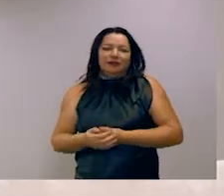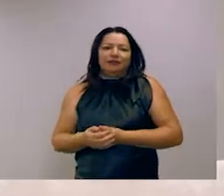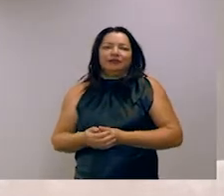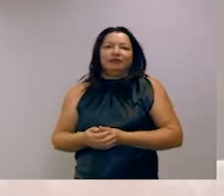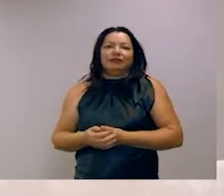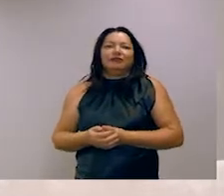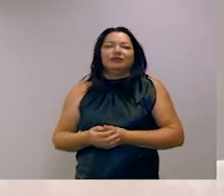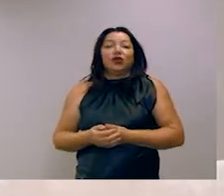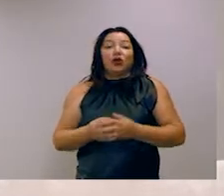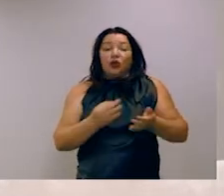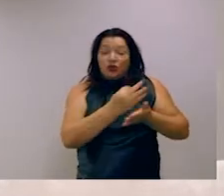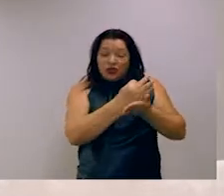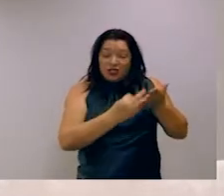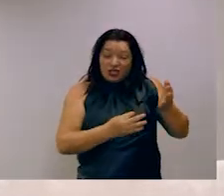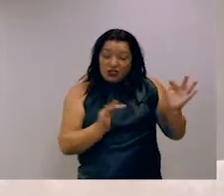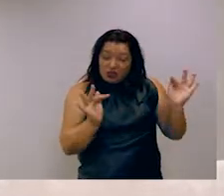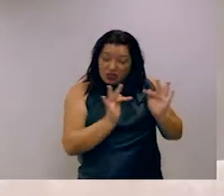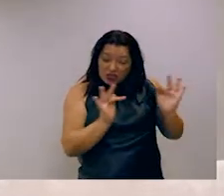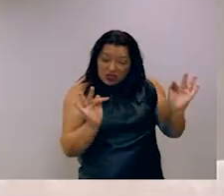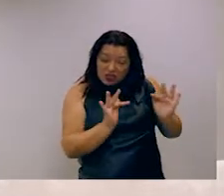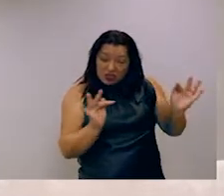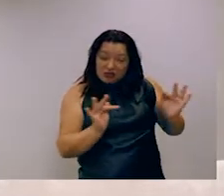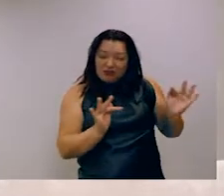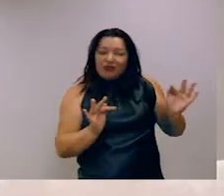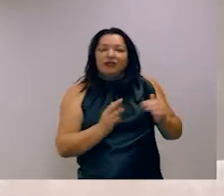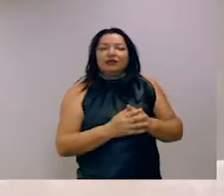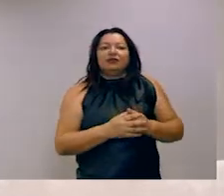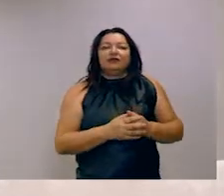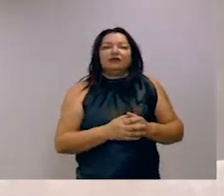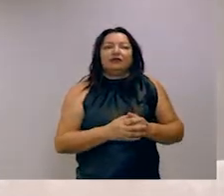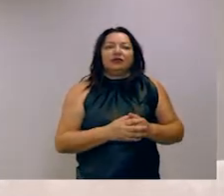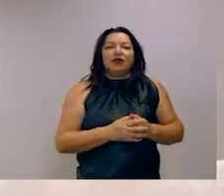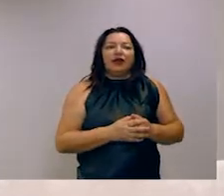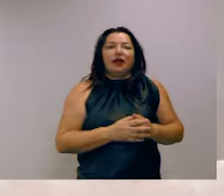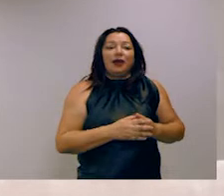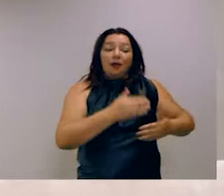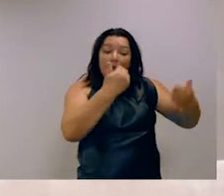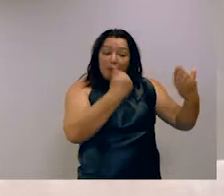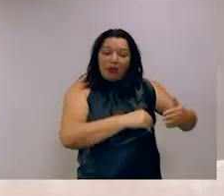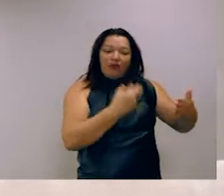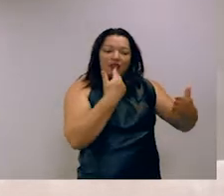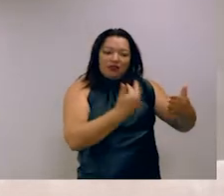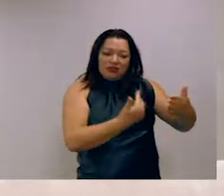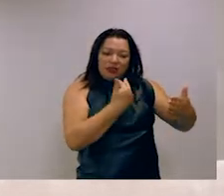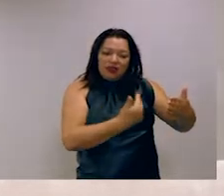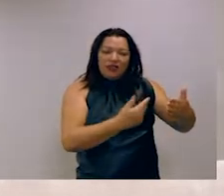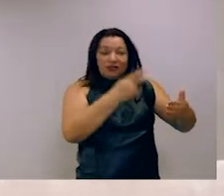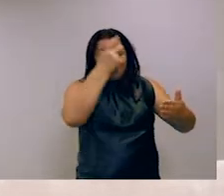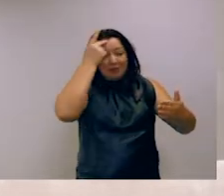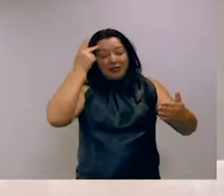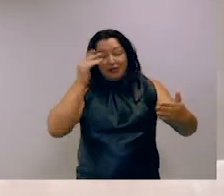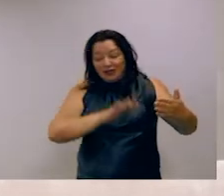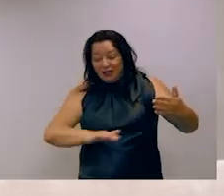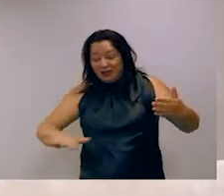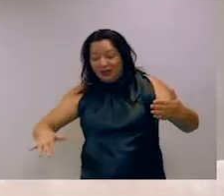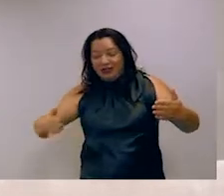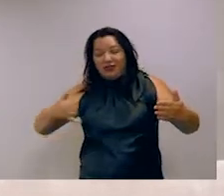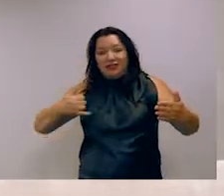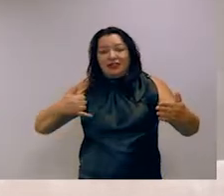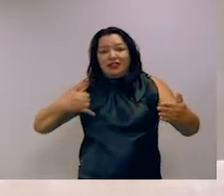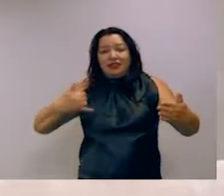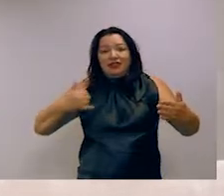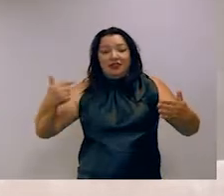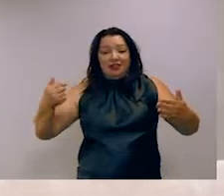com o texto mais simples correspondente a provas de inglês para crianças de 13 anos o desempenho do modelo foi apenas